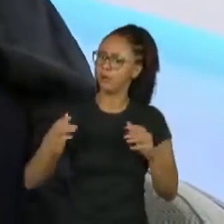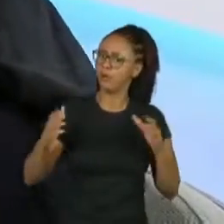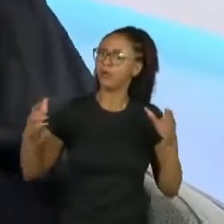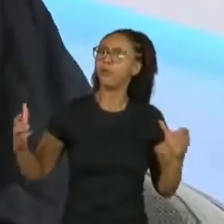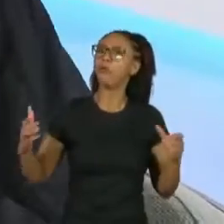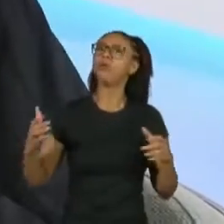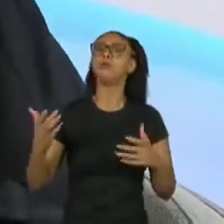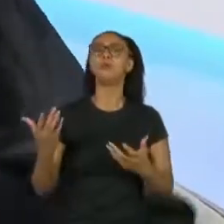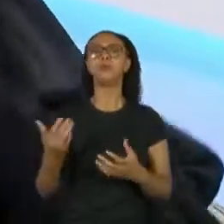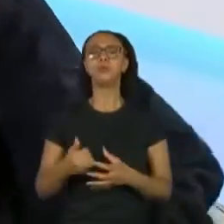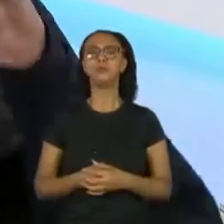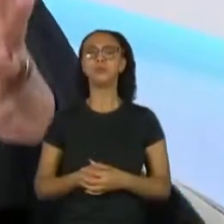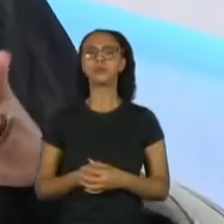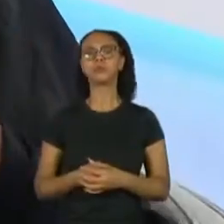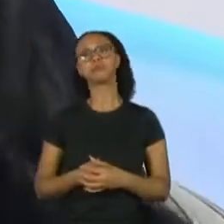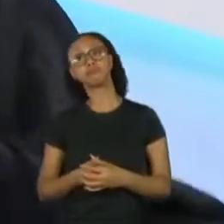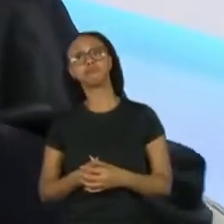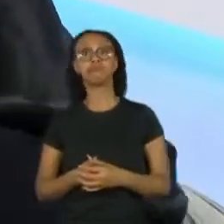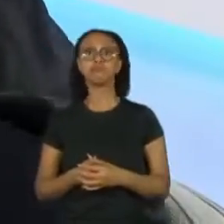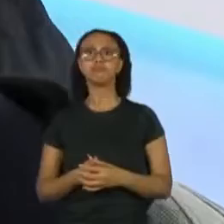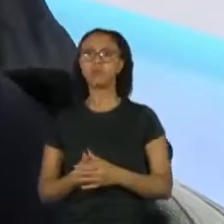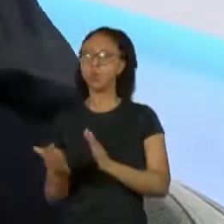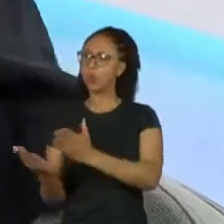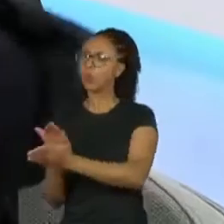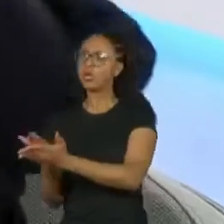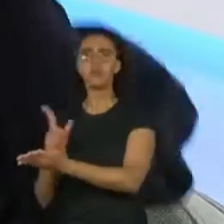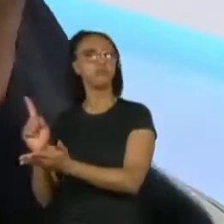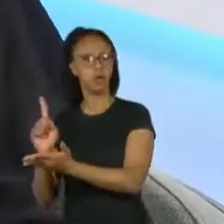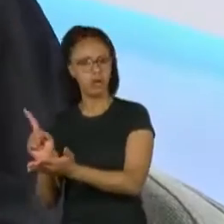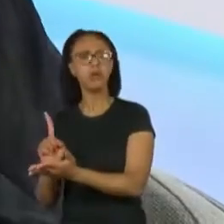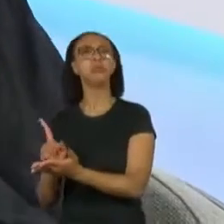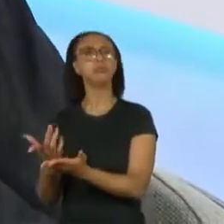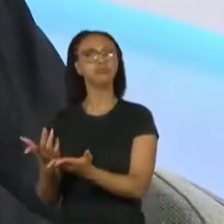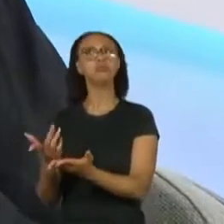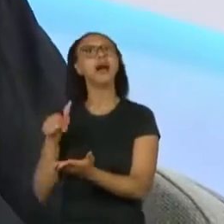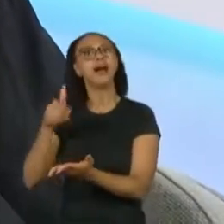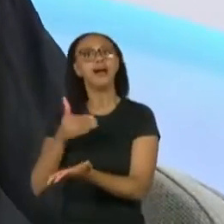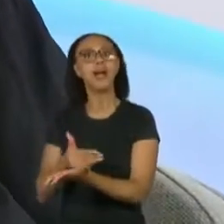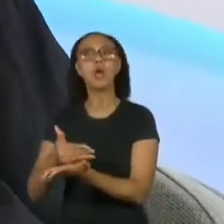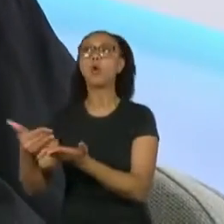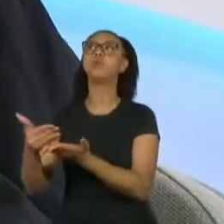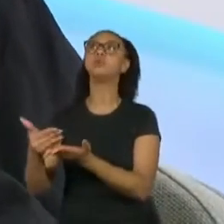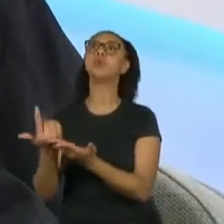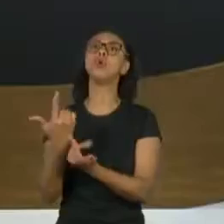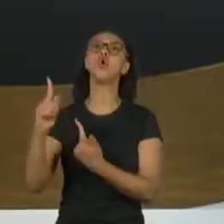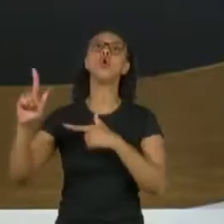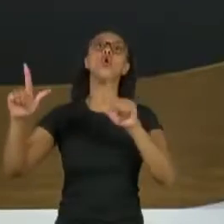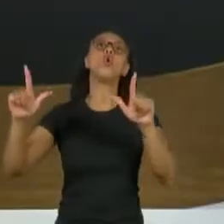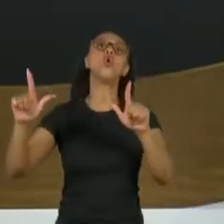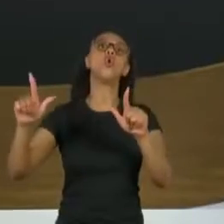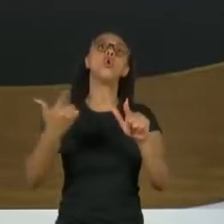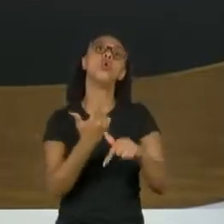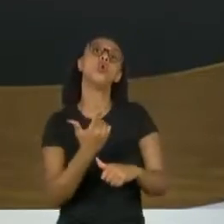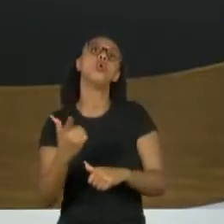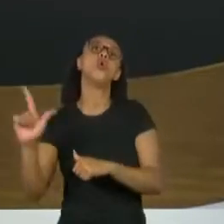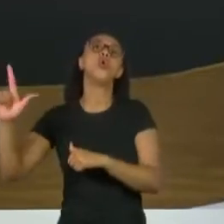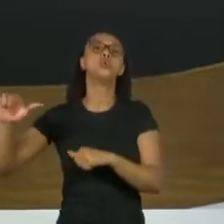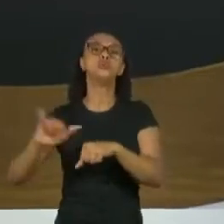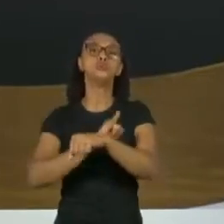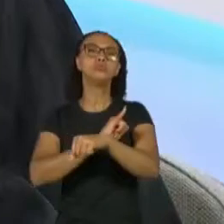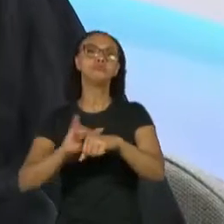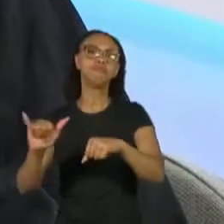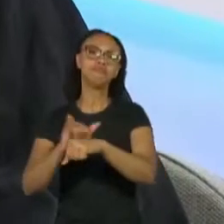para essa ideia de, em vez de um livro, ser uma coisa mais ampla, né? E acabou